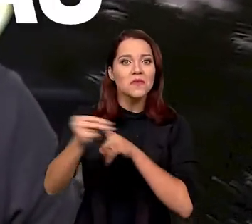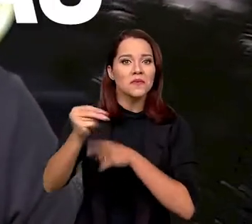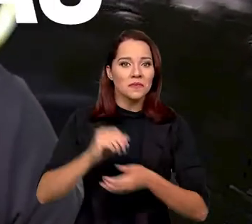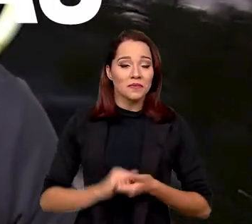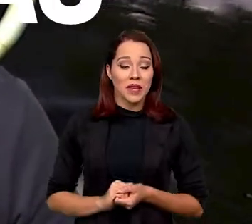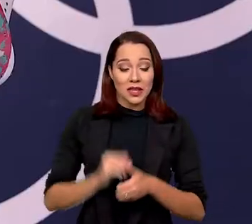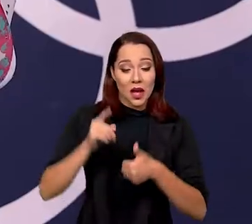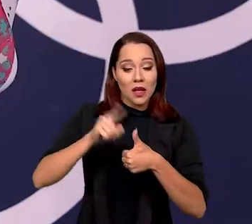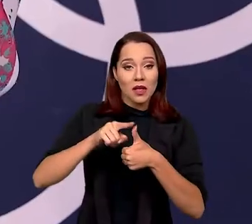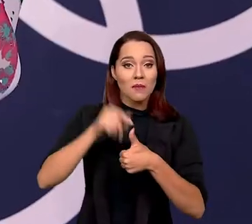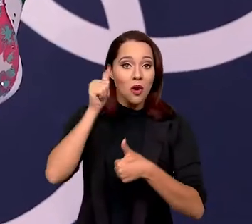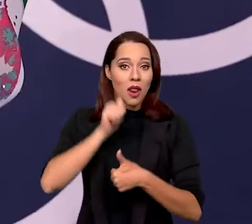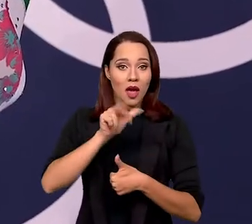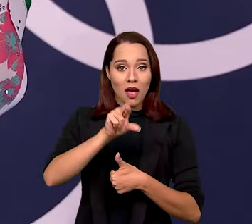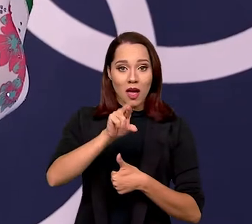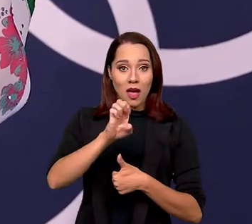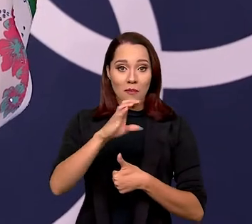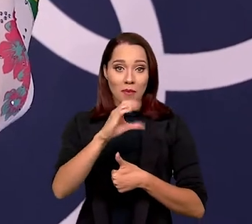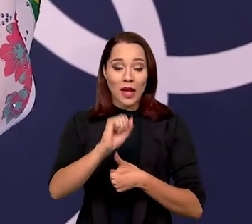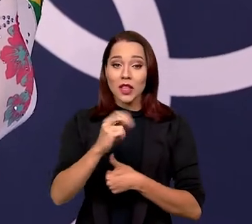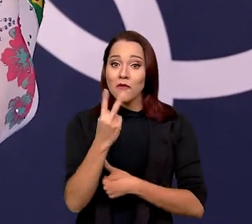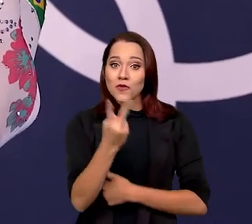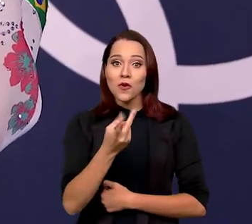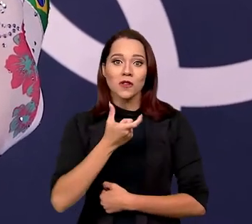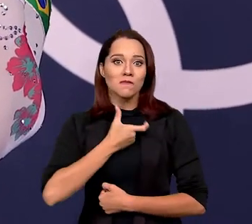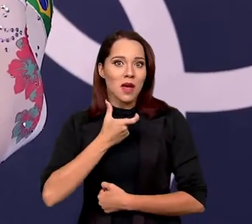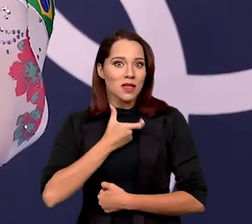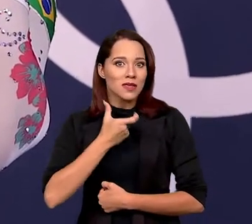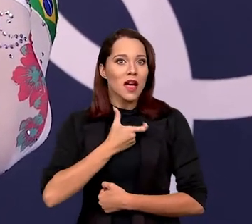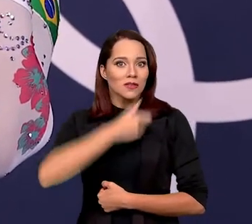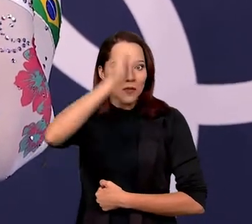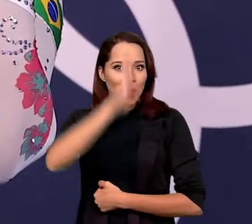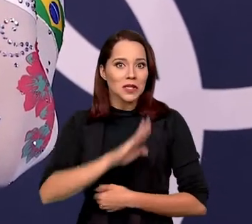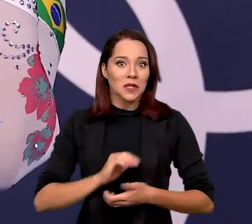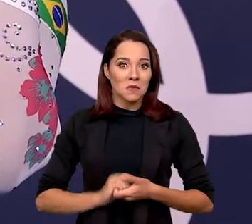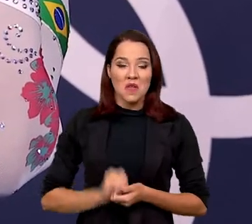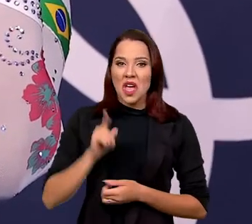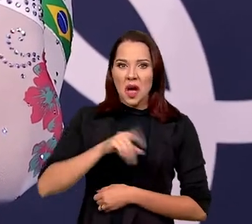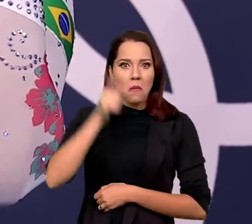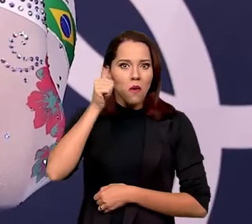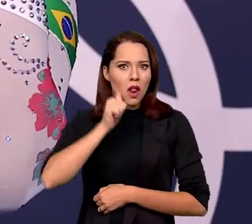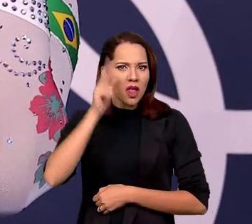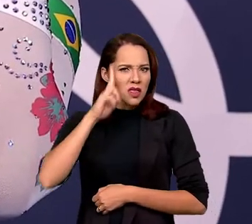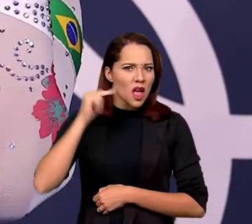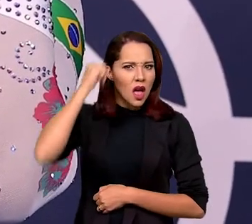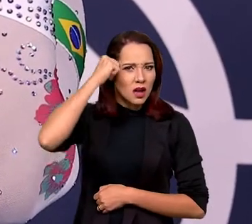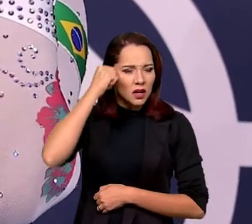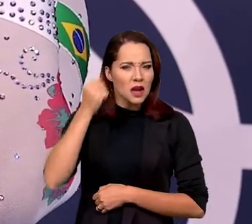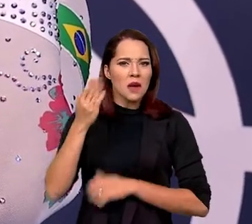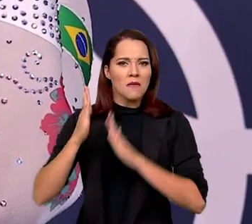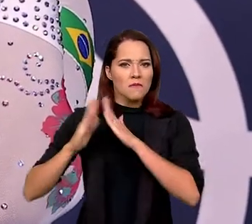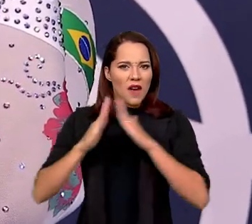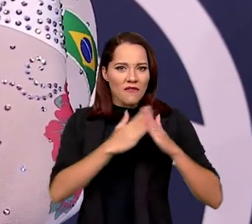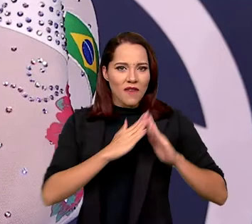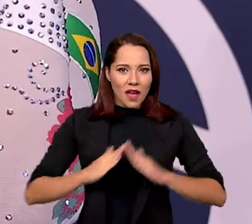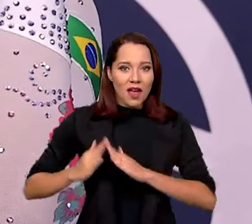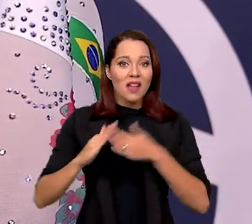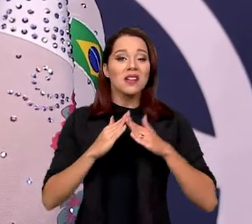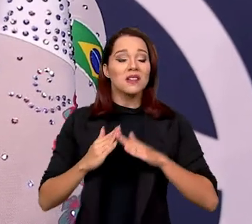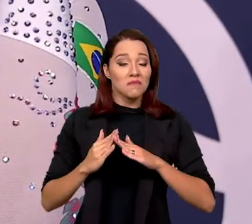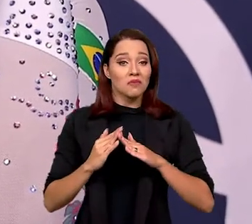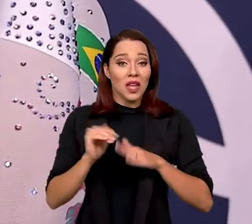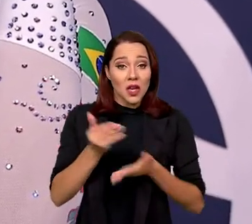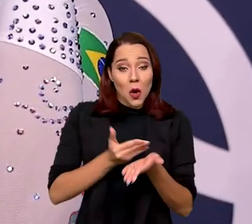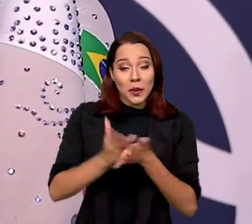superação. Teve a Rebeca Andrade, com duas medalhas históricas para o Brasil, mulher negra, que veio da periferia